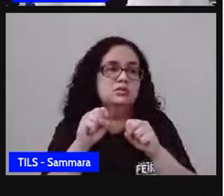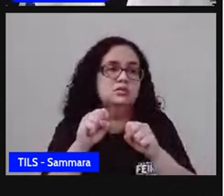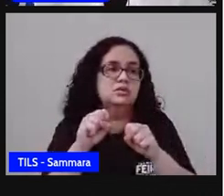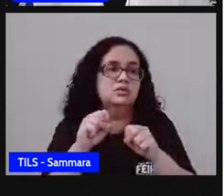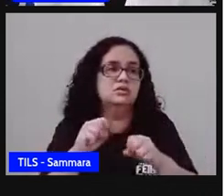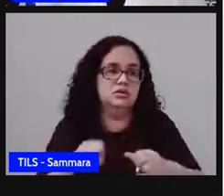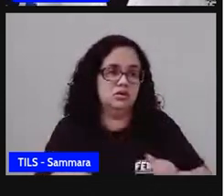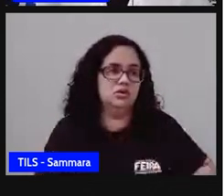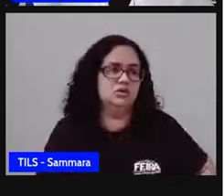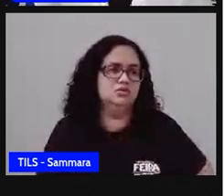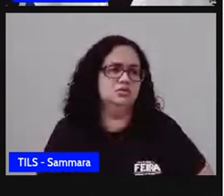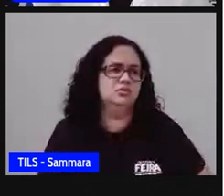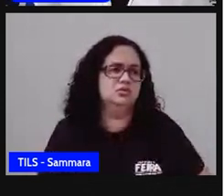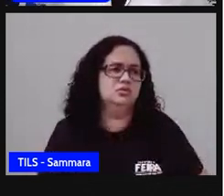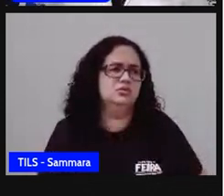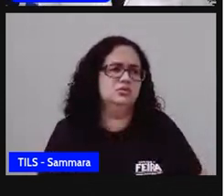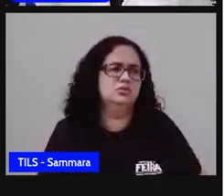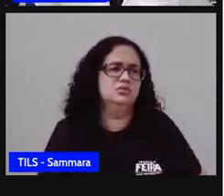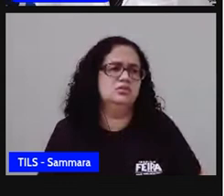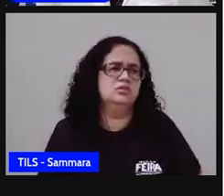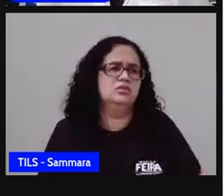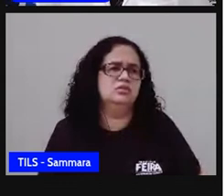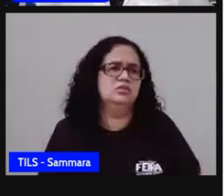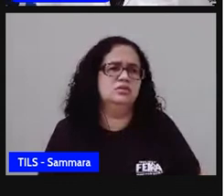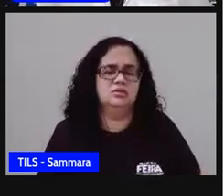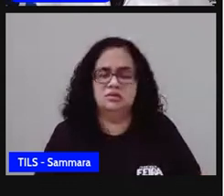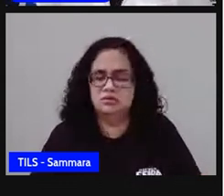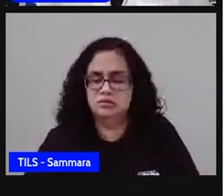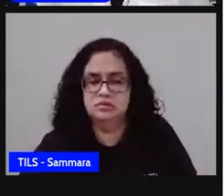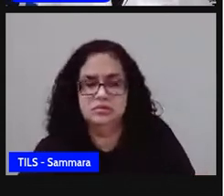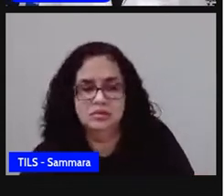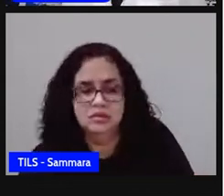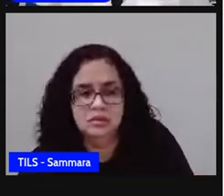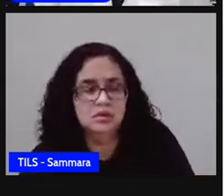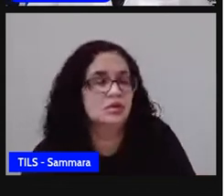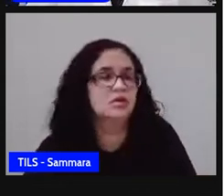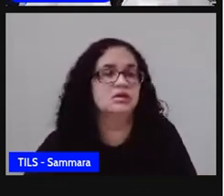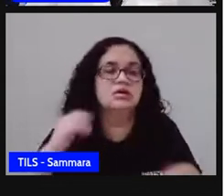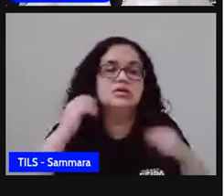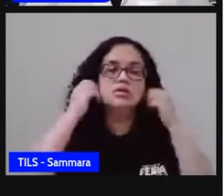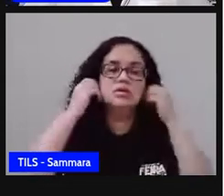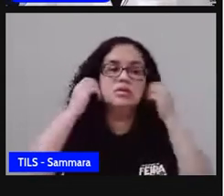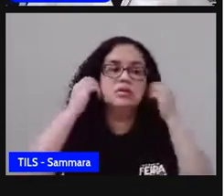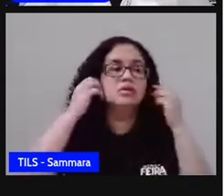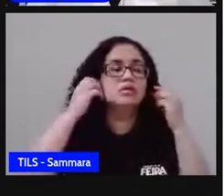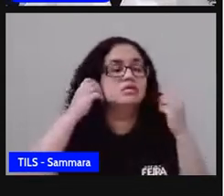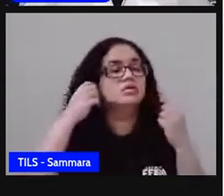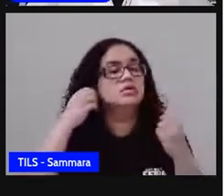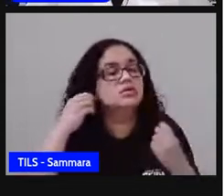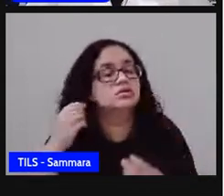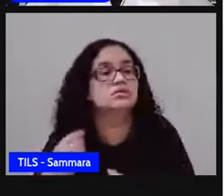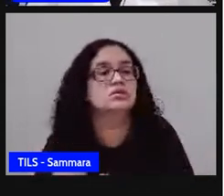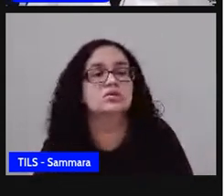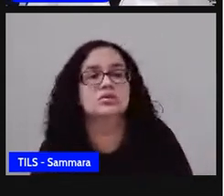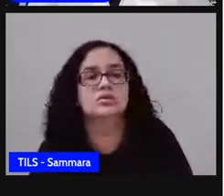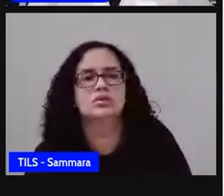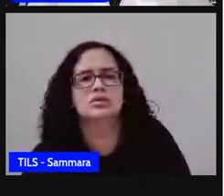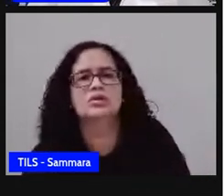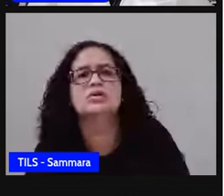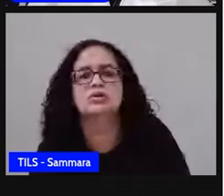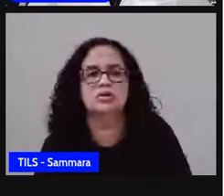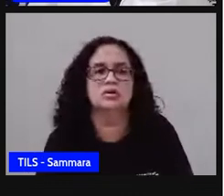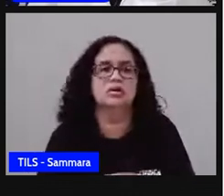escola, né? Enfim, só para que a gente continue refletindo sobre essa situação aí, tá bom?